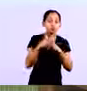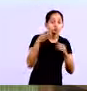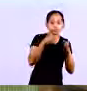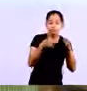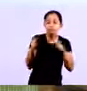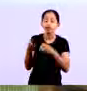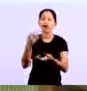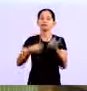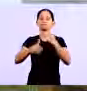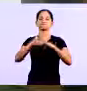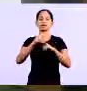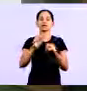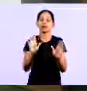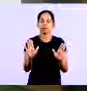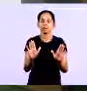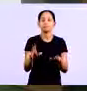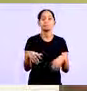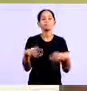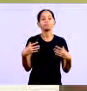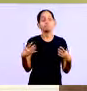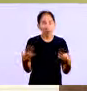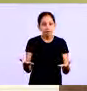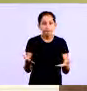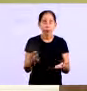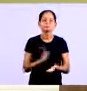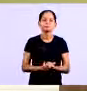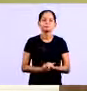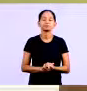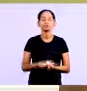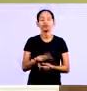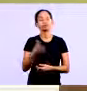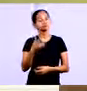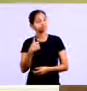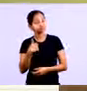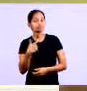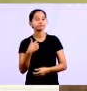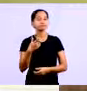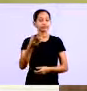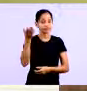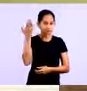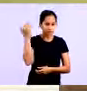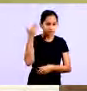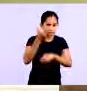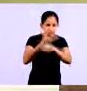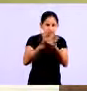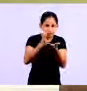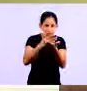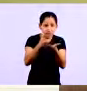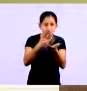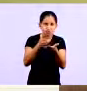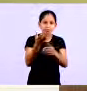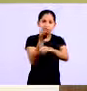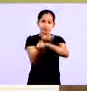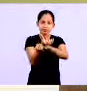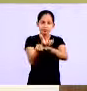Nem isso, professor Gilberto Exatamente, Ronilson Assim, a gente costuma Até enfatizou no início Até a disciplina Que é planejamento finance